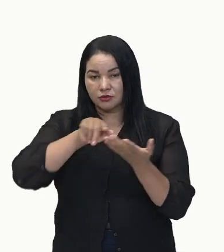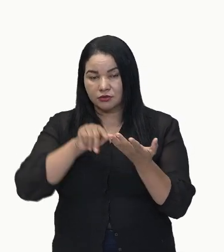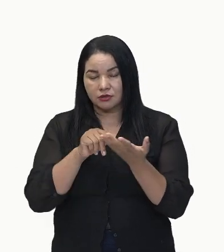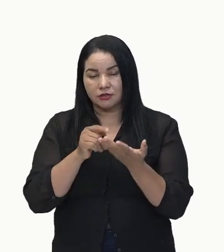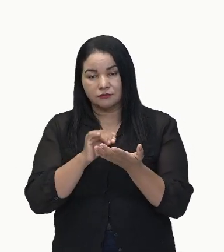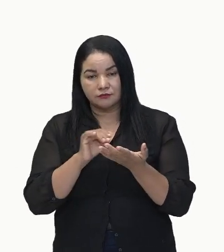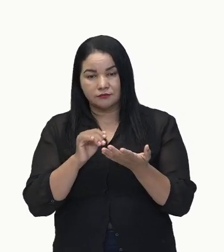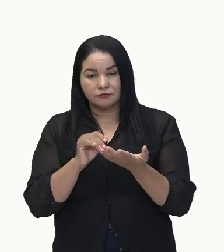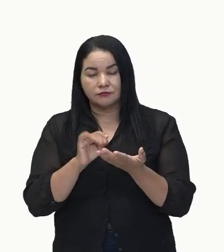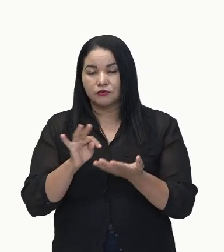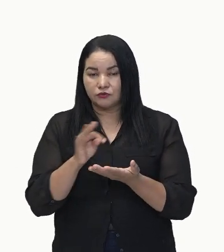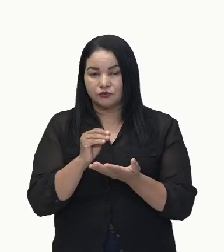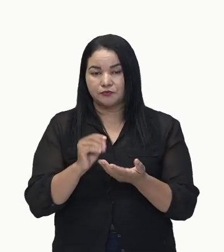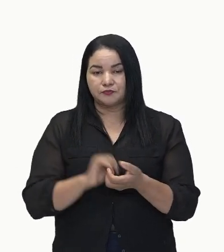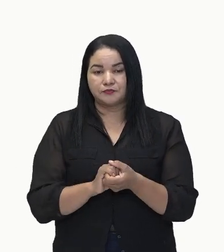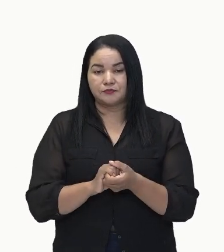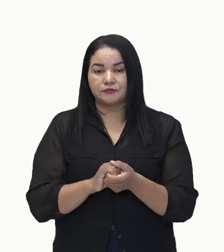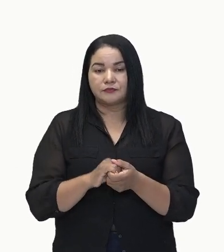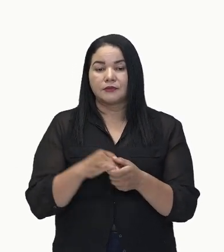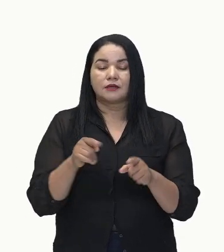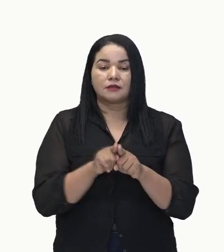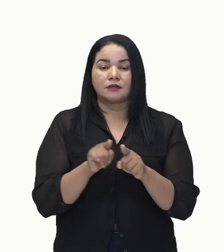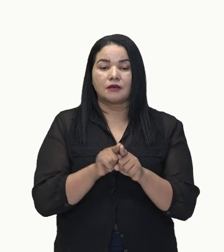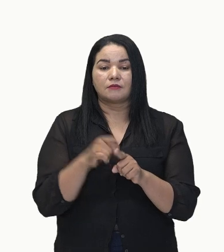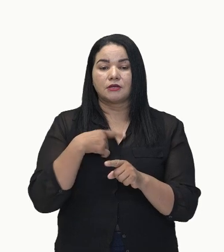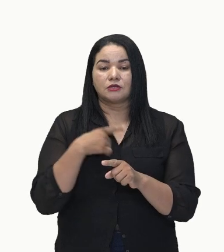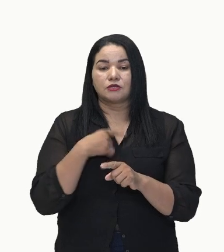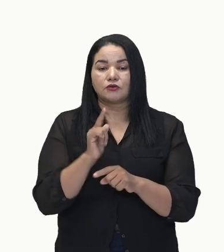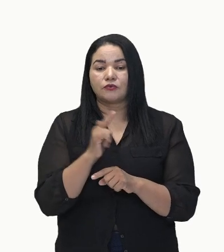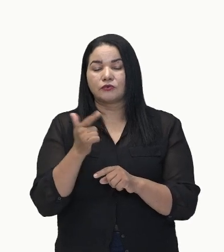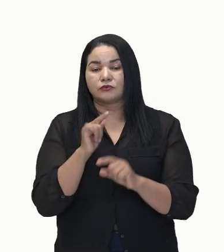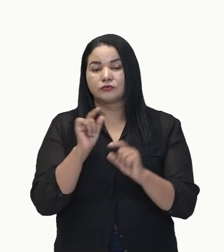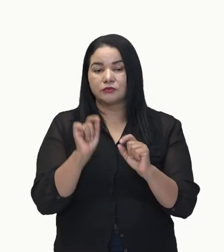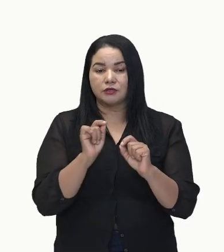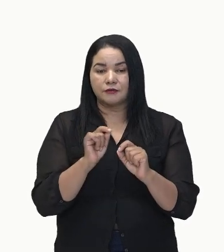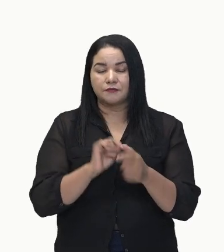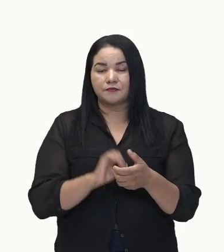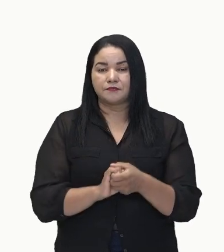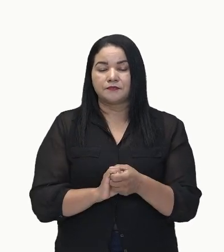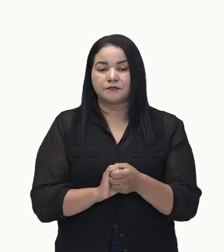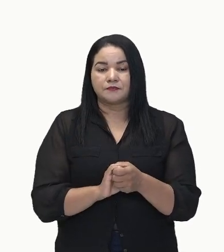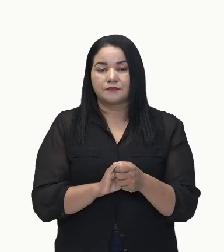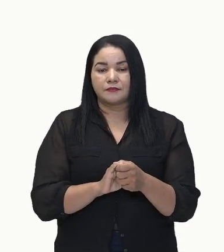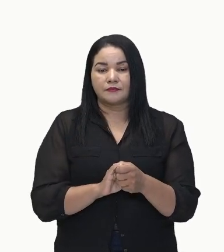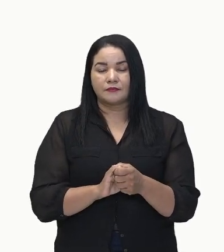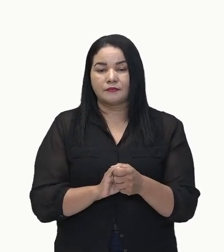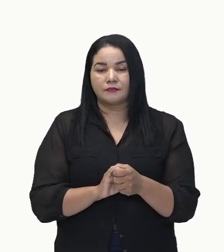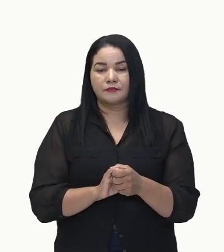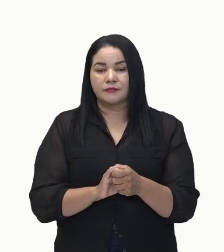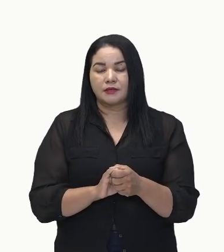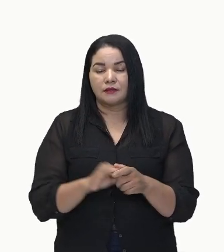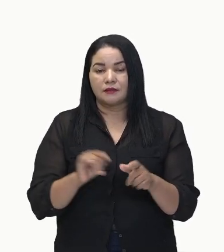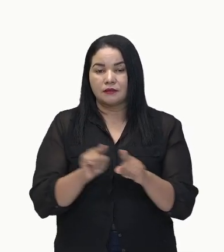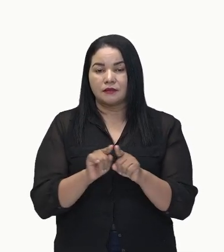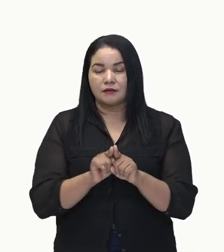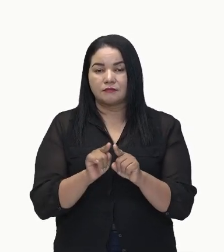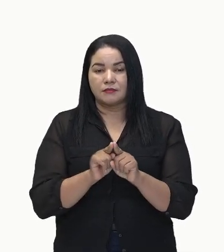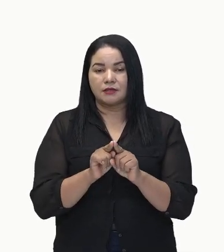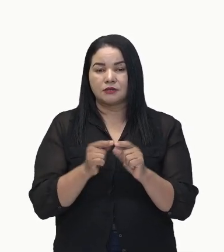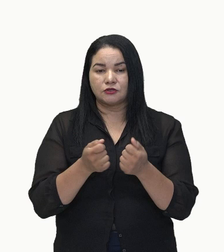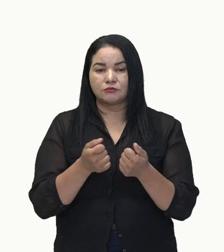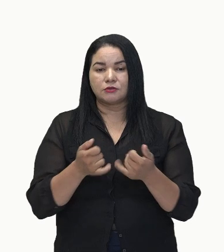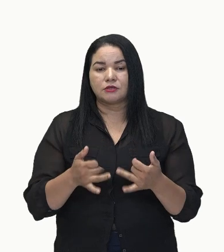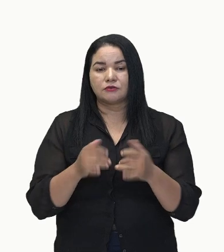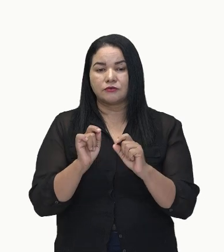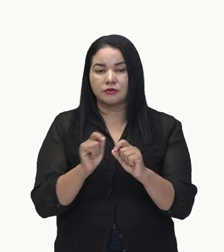Agora, nós temos também, olha só, antes de entrarmos ali no verbo nominal, só indicar pra vocês que o predicado verbal,